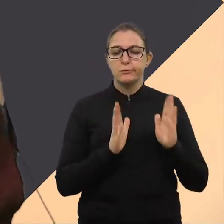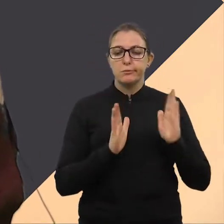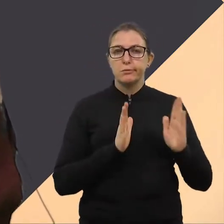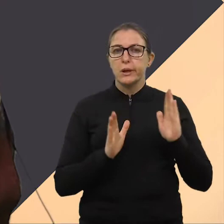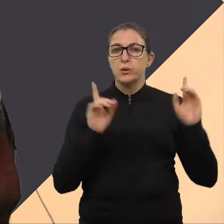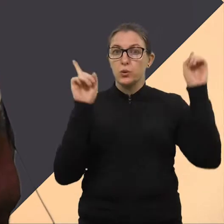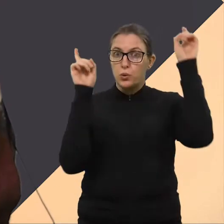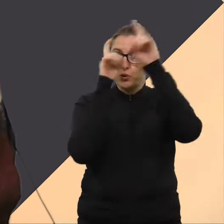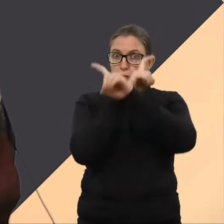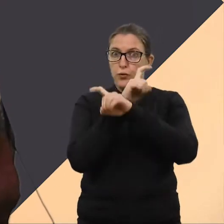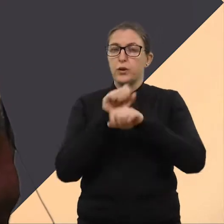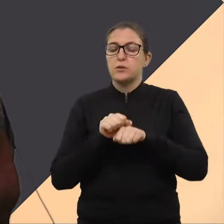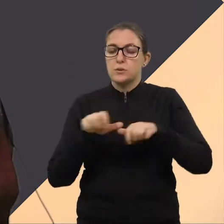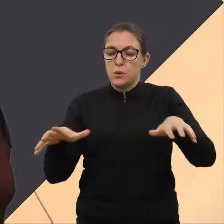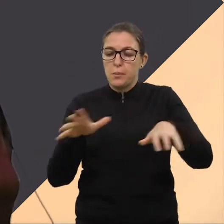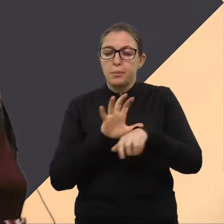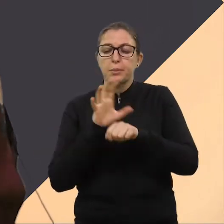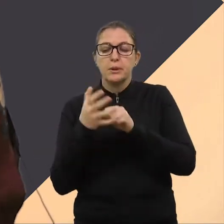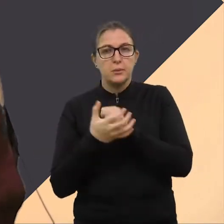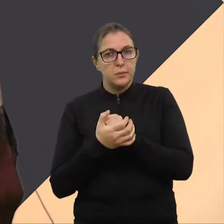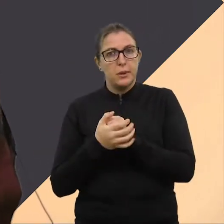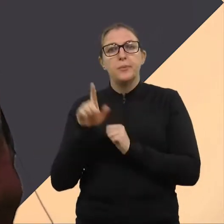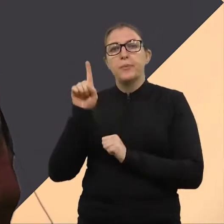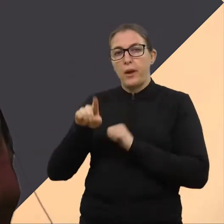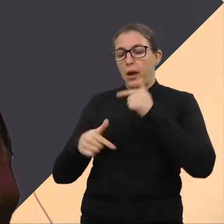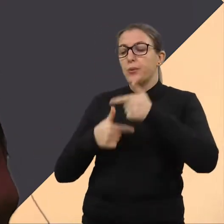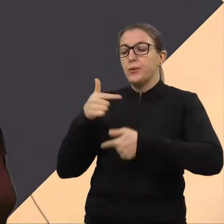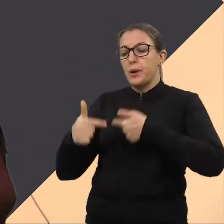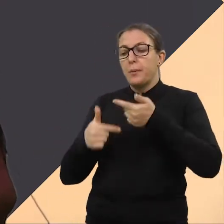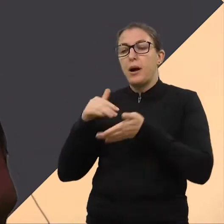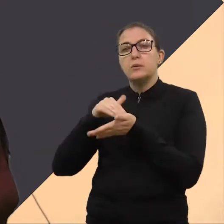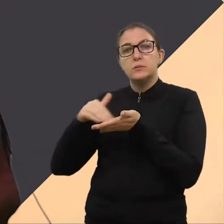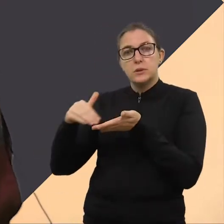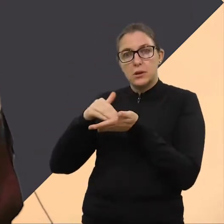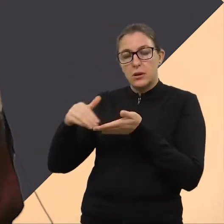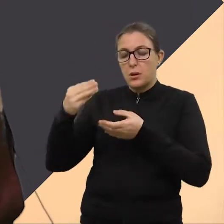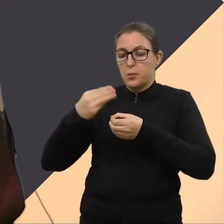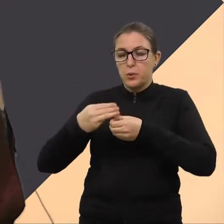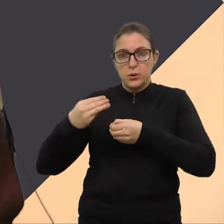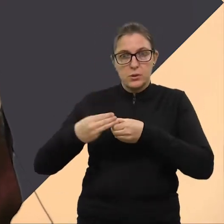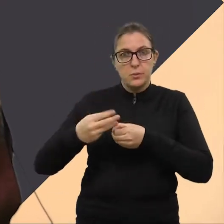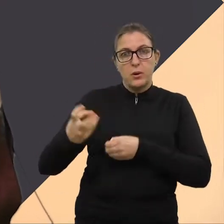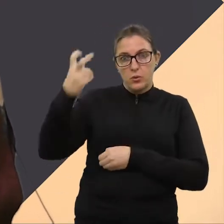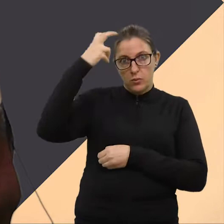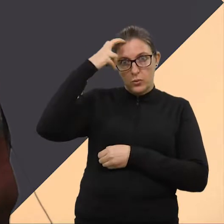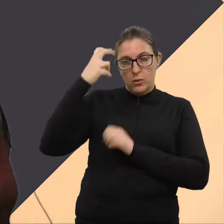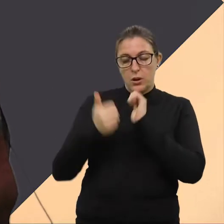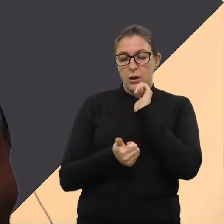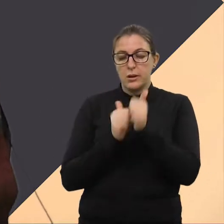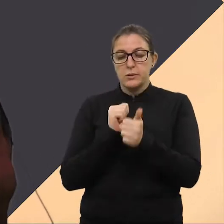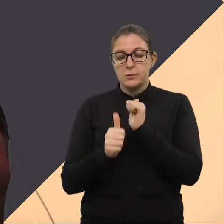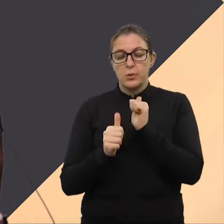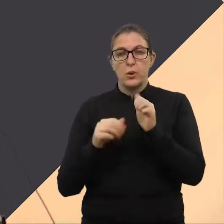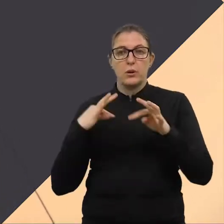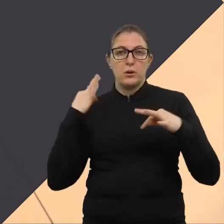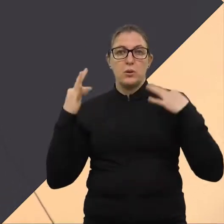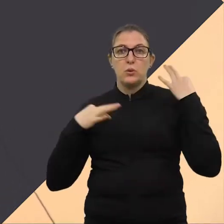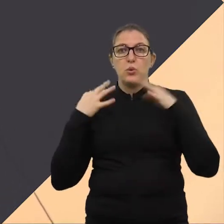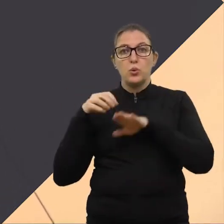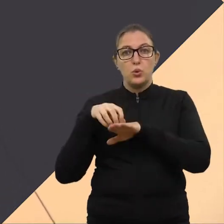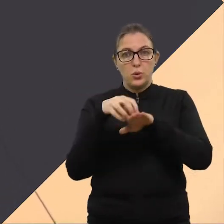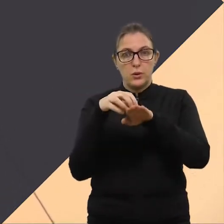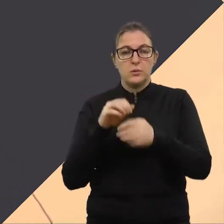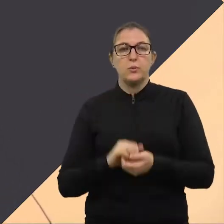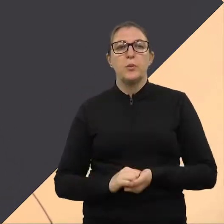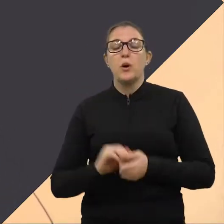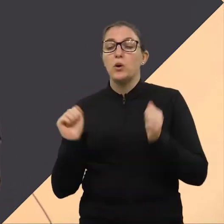pandemia da Covid-19. É uma das tarefas da Secretaria Municipal de Cultura, Esporte e Turismo. Paralelo